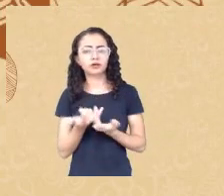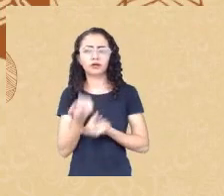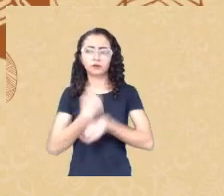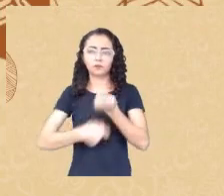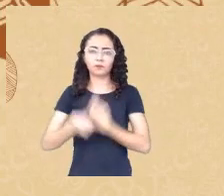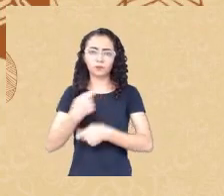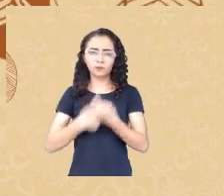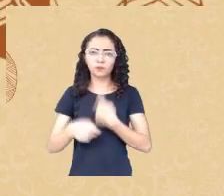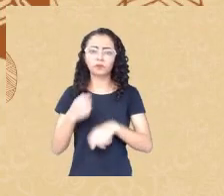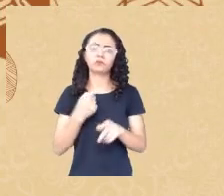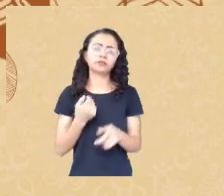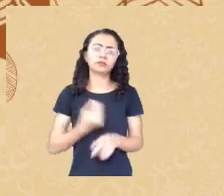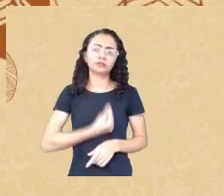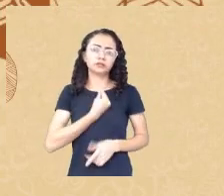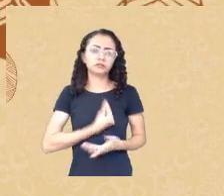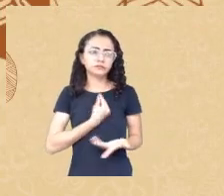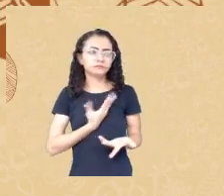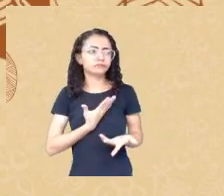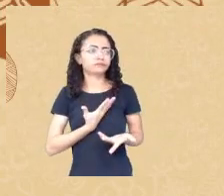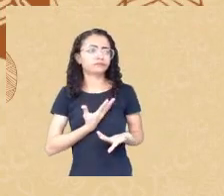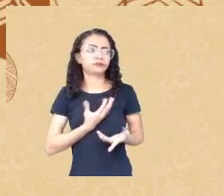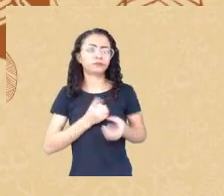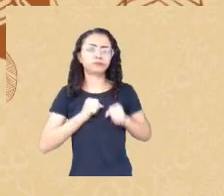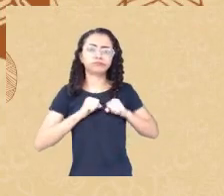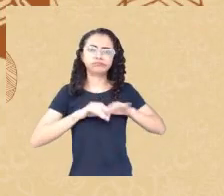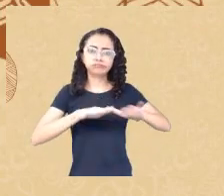de racismo de exclusão